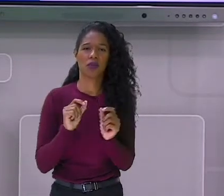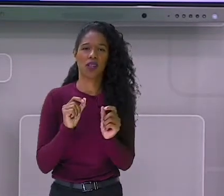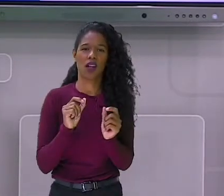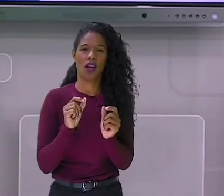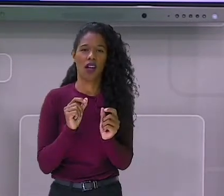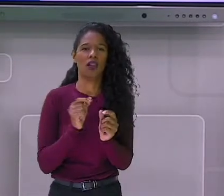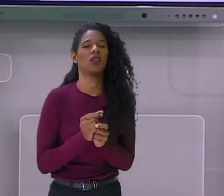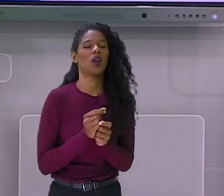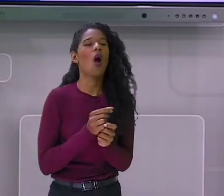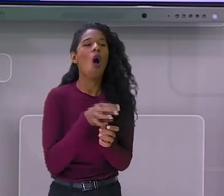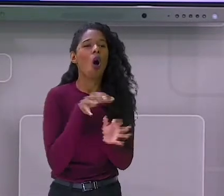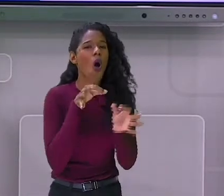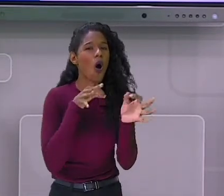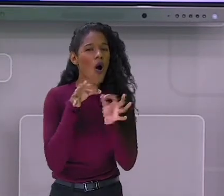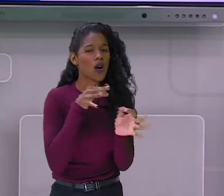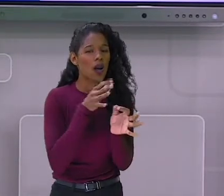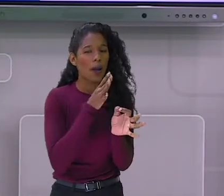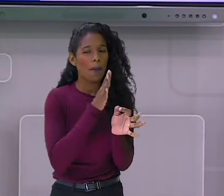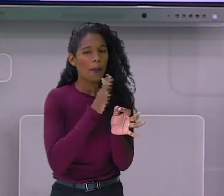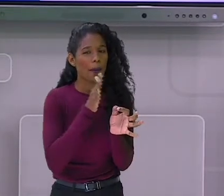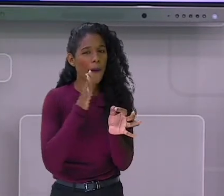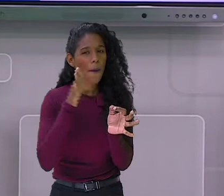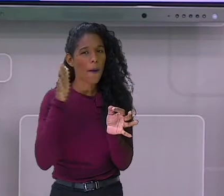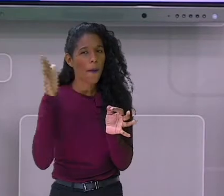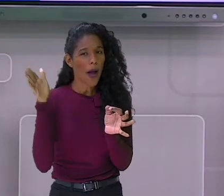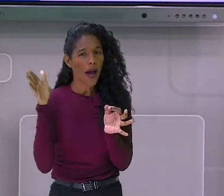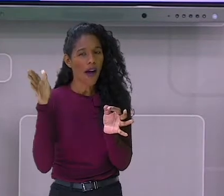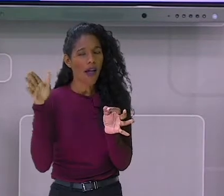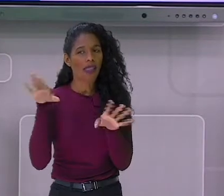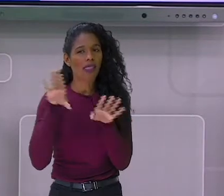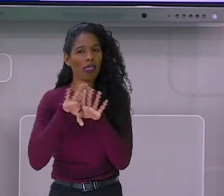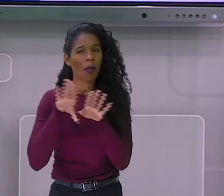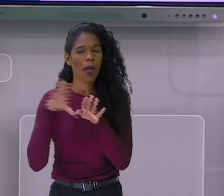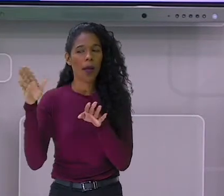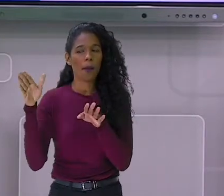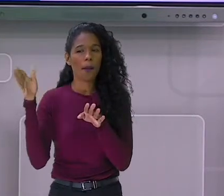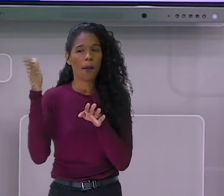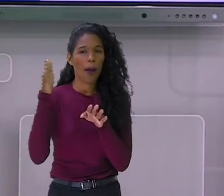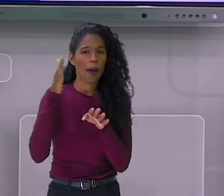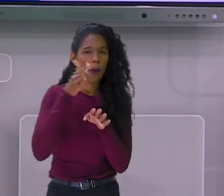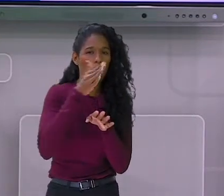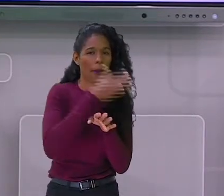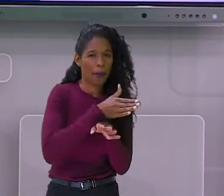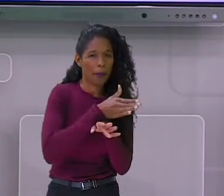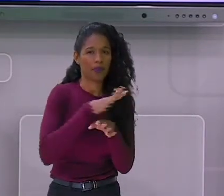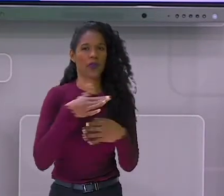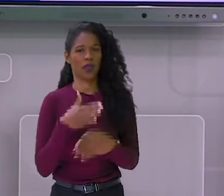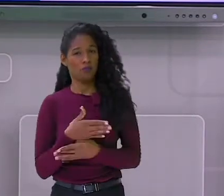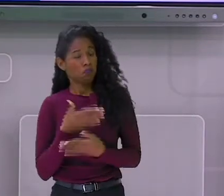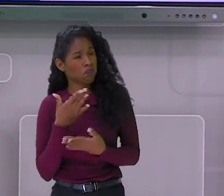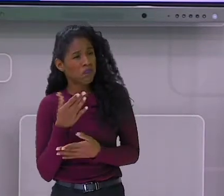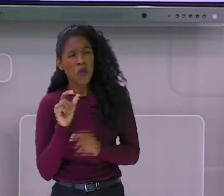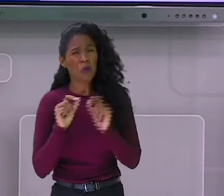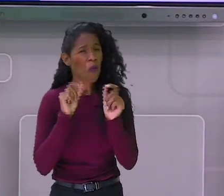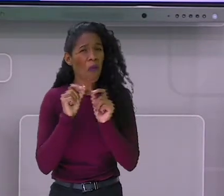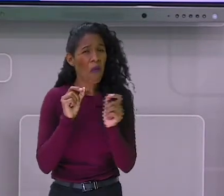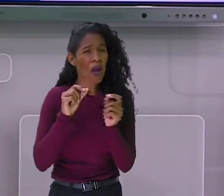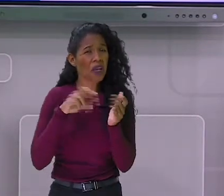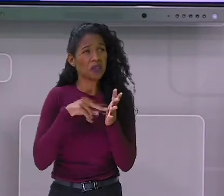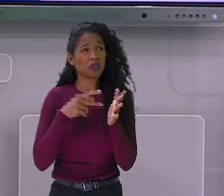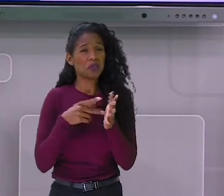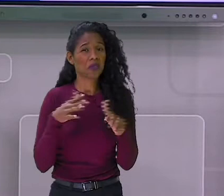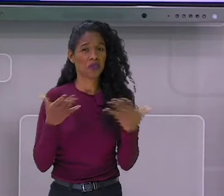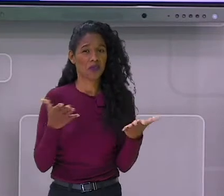decrescente. Será? O que seria isso, gente? Vocês já ouviram falar nessas palavras